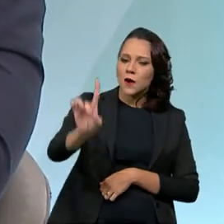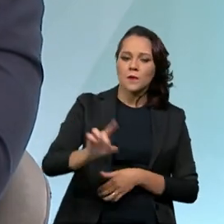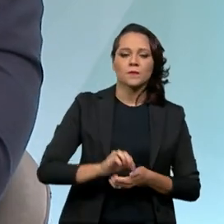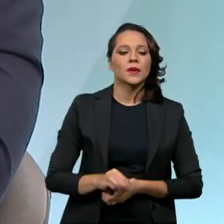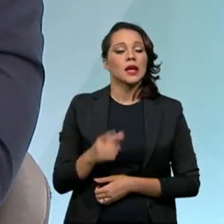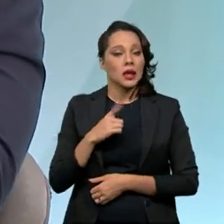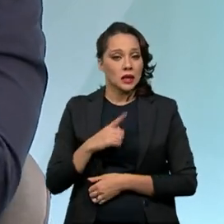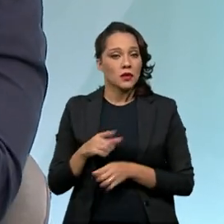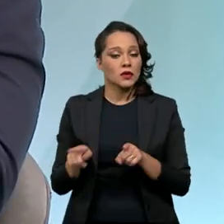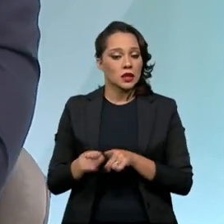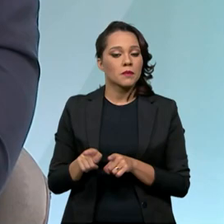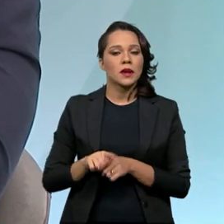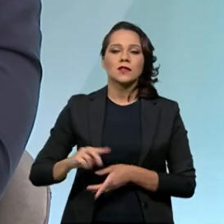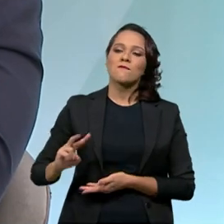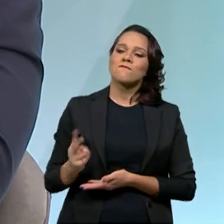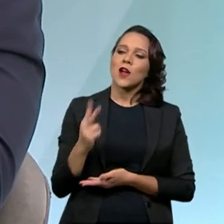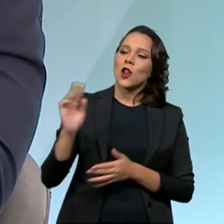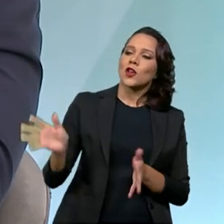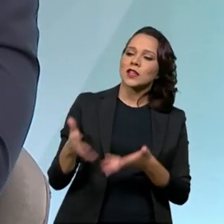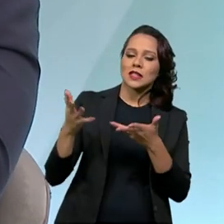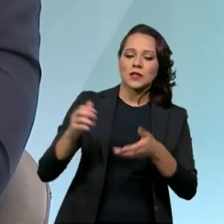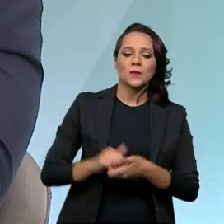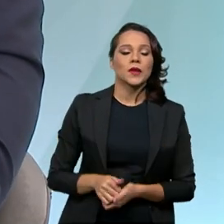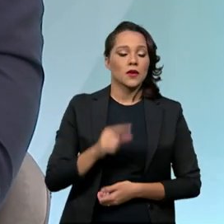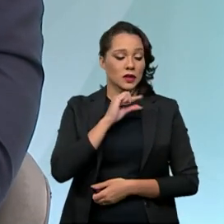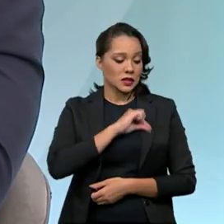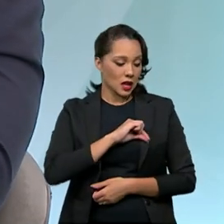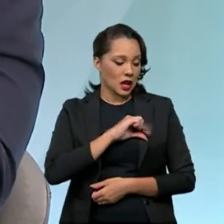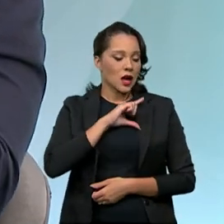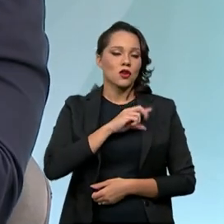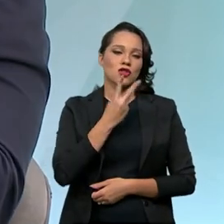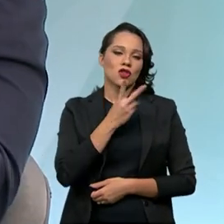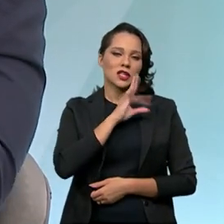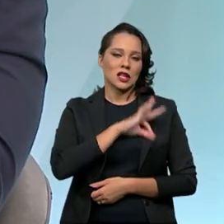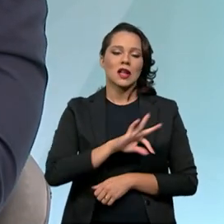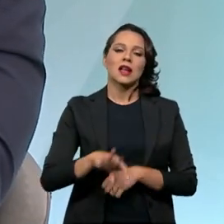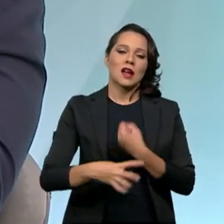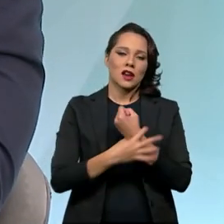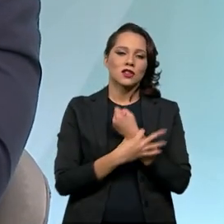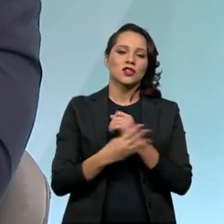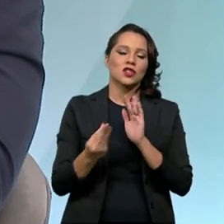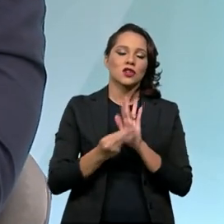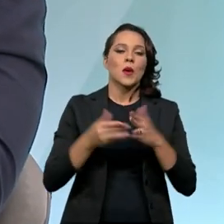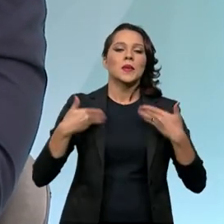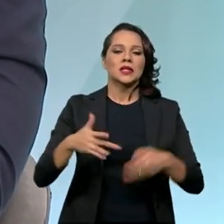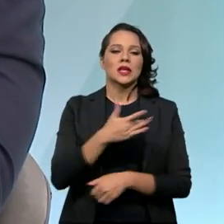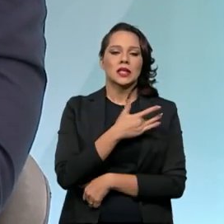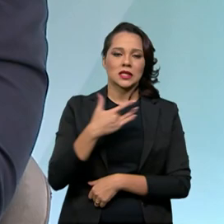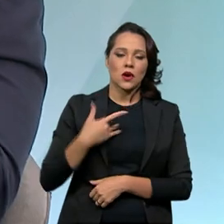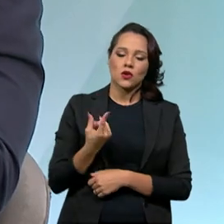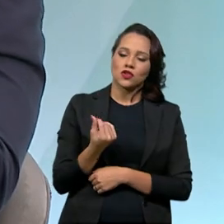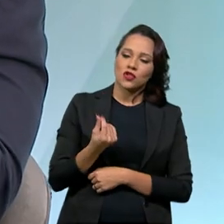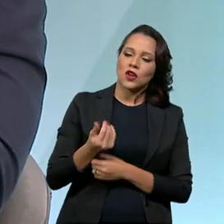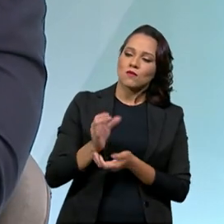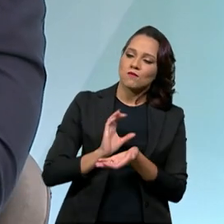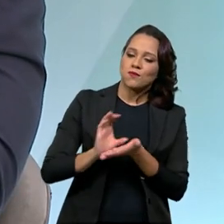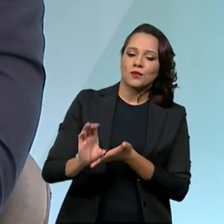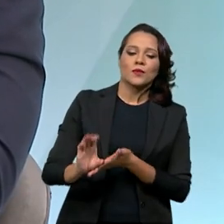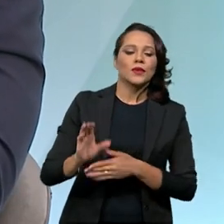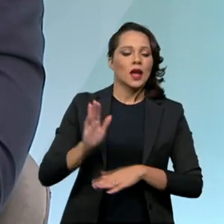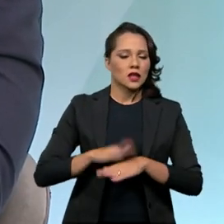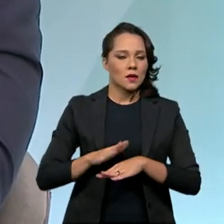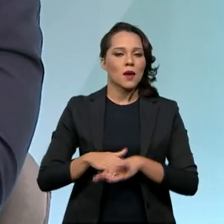tiveram recentemente essa valorização, que foi esse aumento para dois salários mínimos garantidos. O Ministério da Saúde com recurso, isso sai da